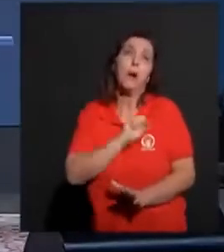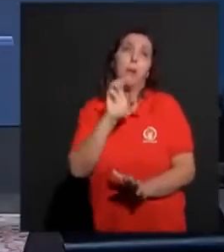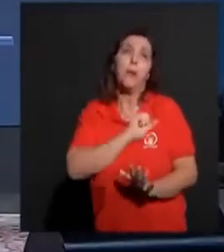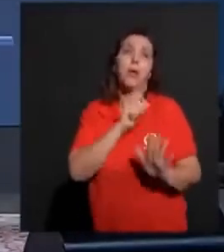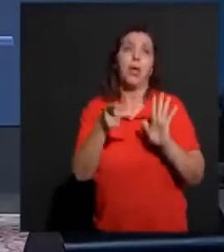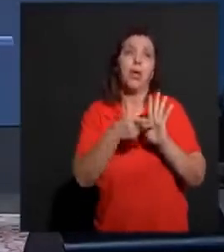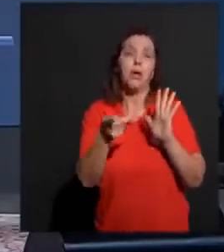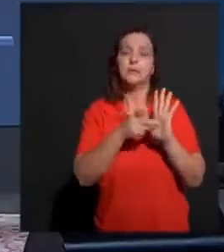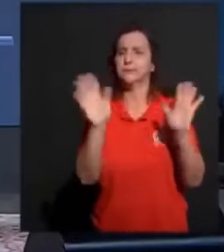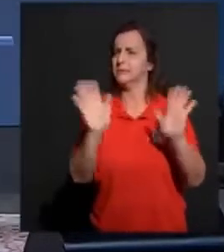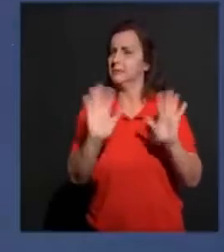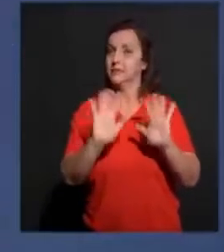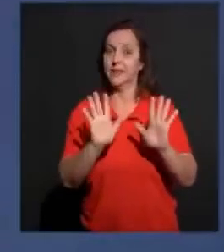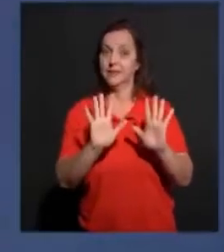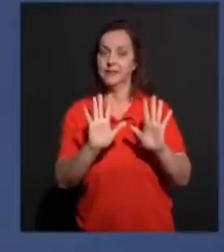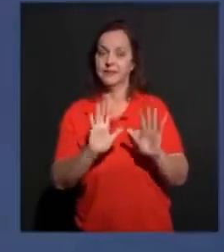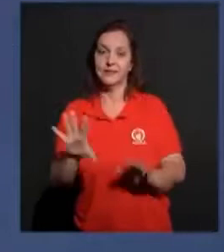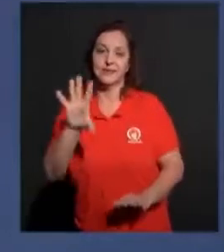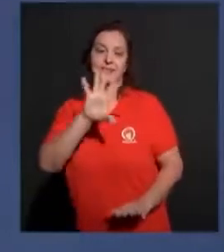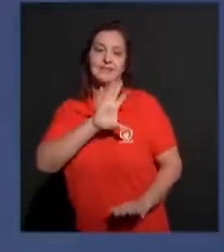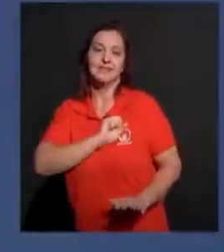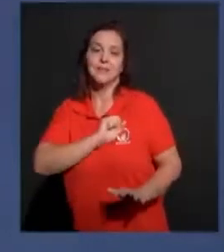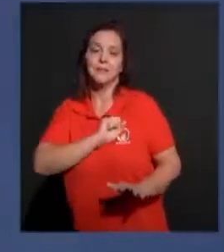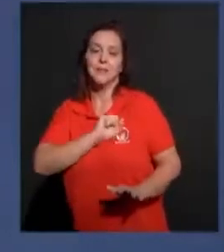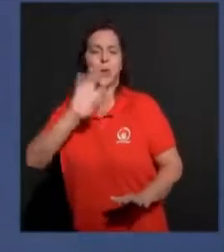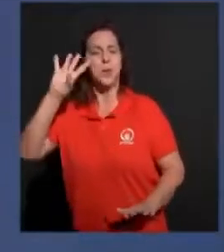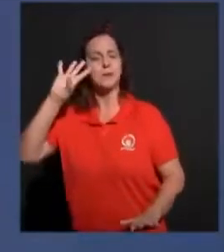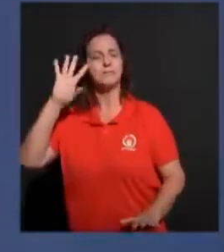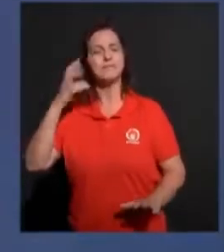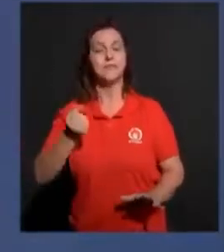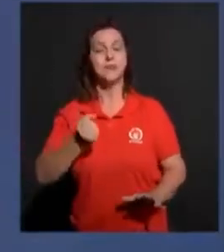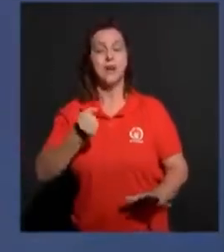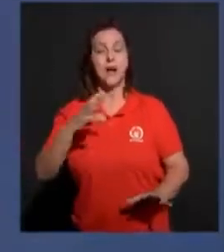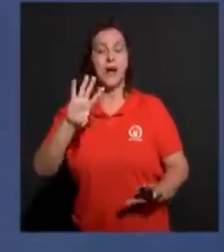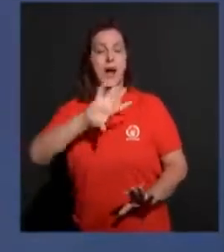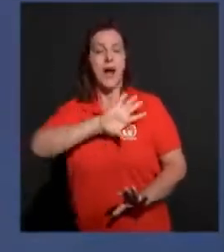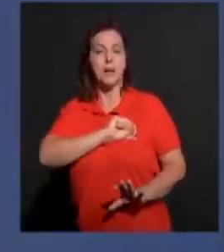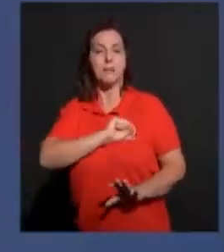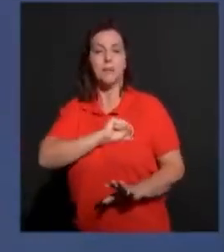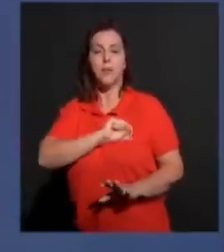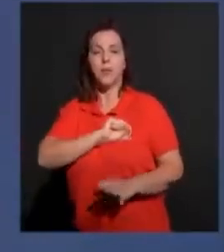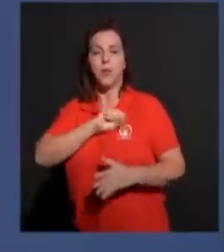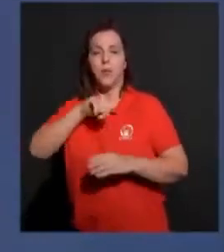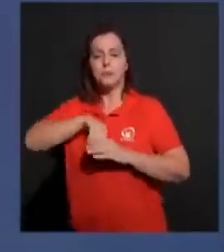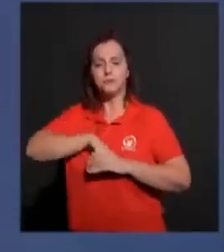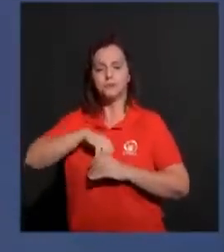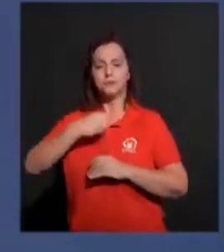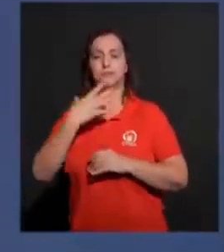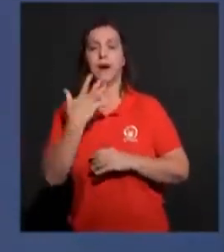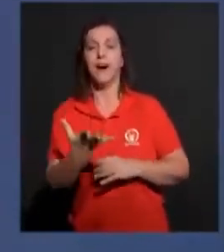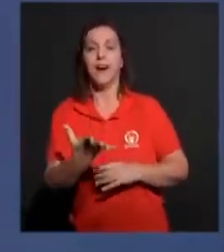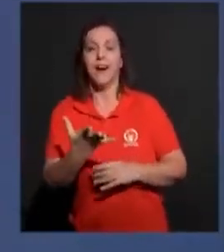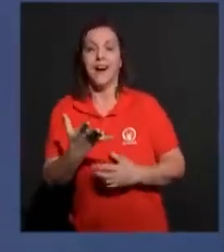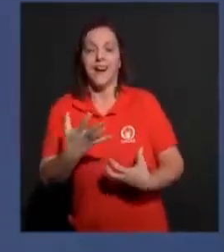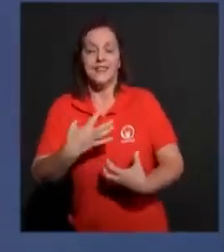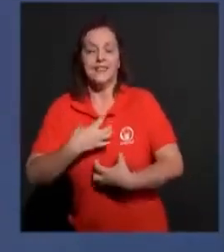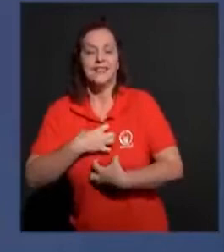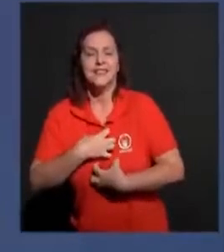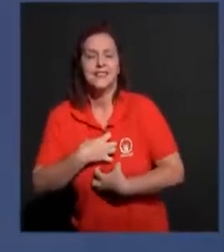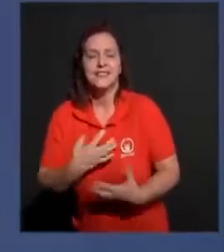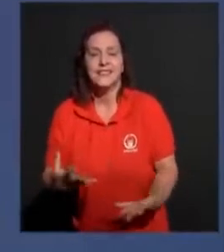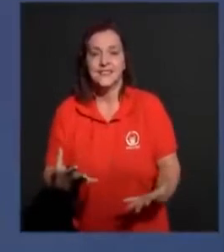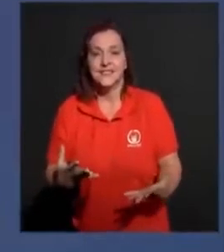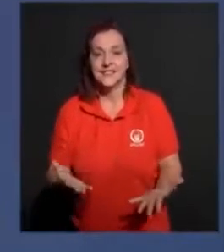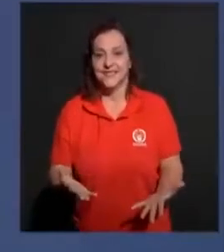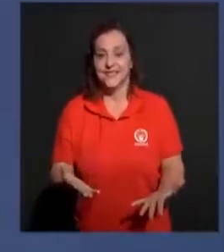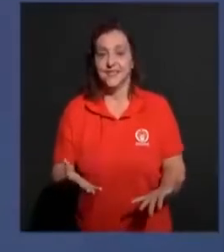O amor, ele é uma escolha, uma decisão. O amor é atitude. E nesses dias nós vamos estar compartilhando com